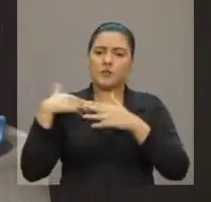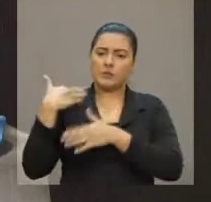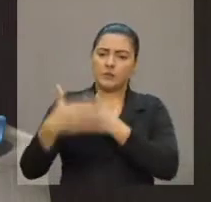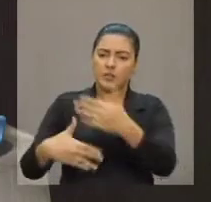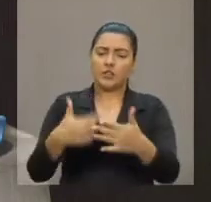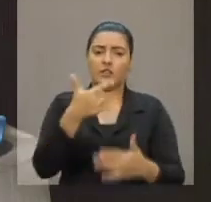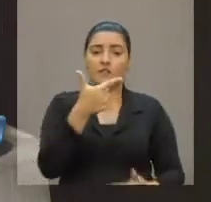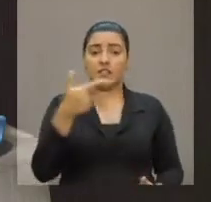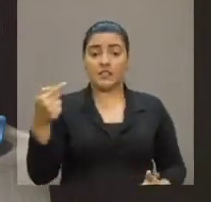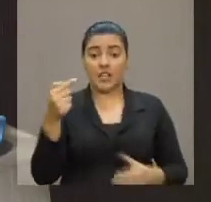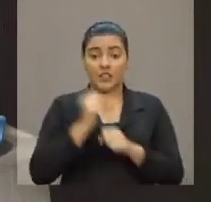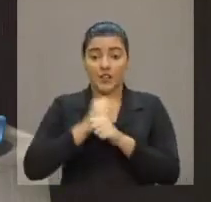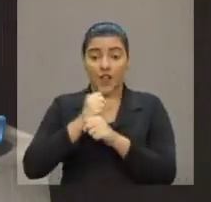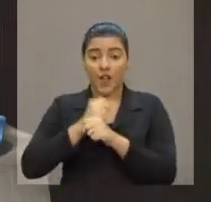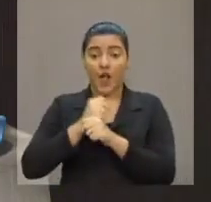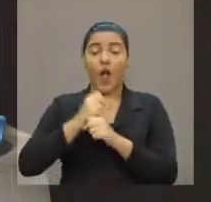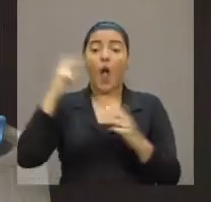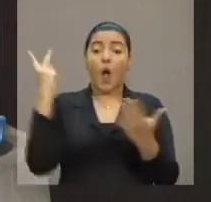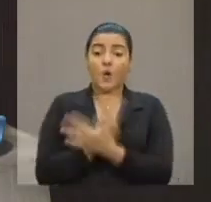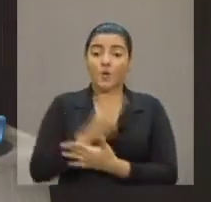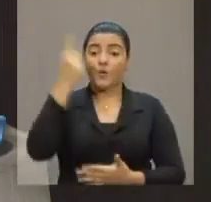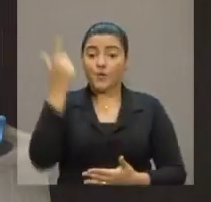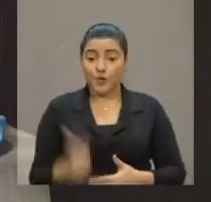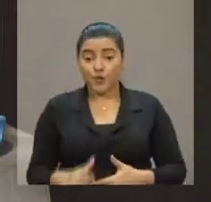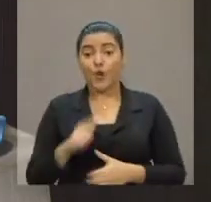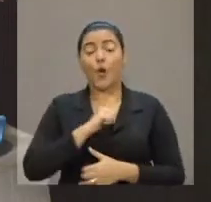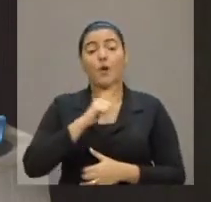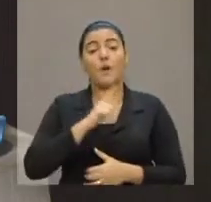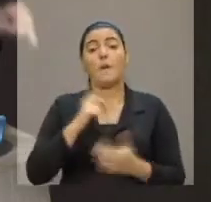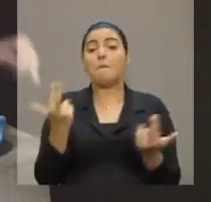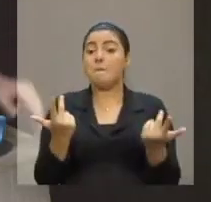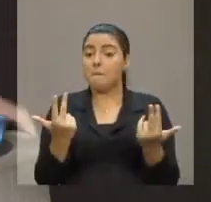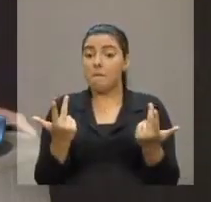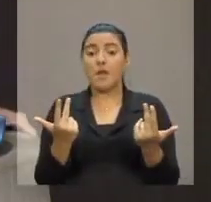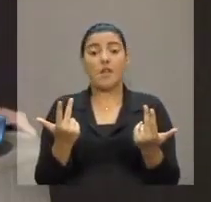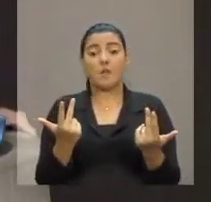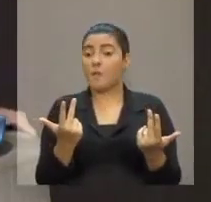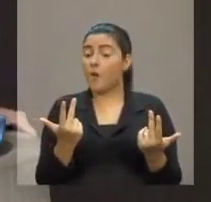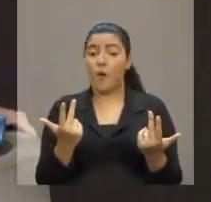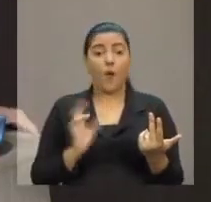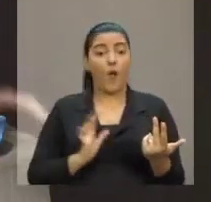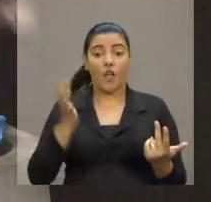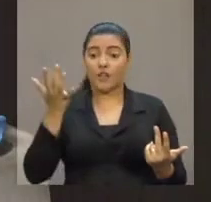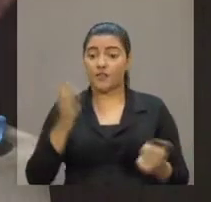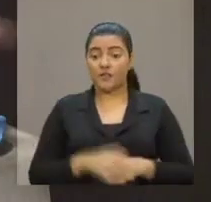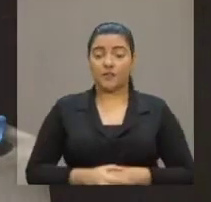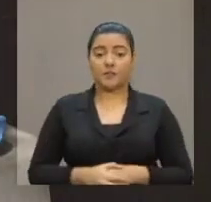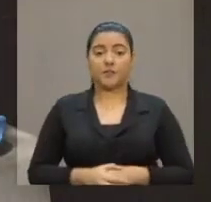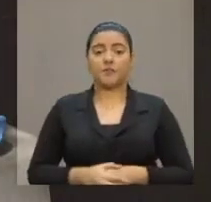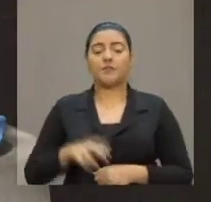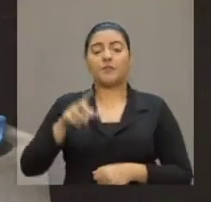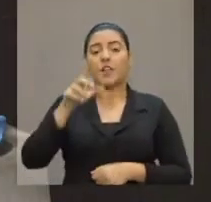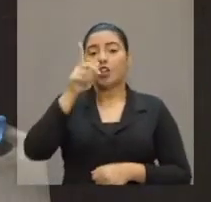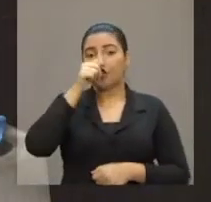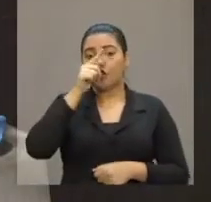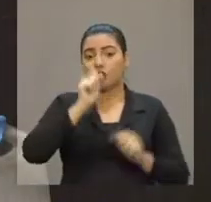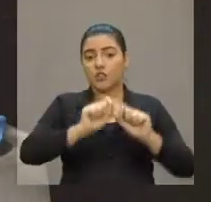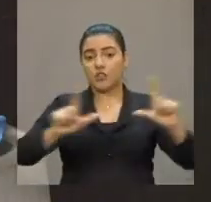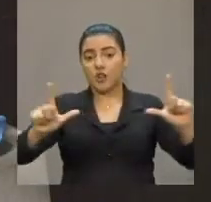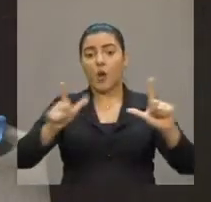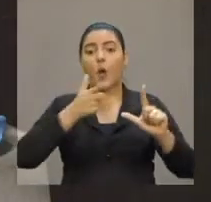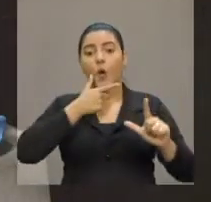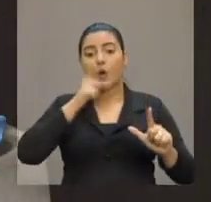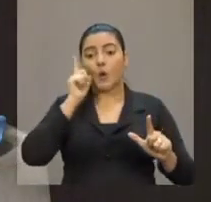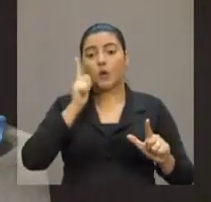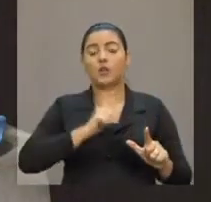27 anos, repetiu-se agora o mesmo ato arbitrário. O Diário Oficial, da edição